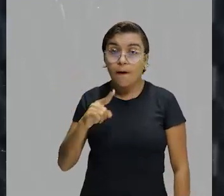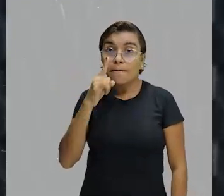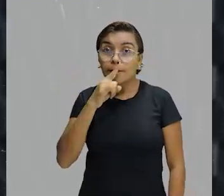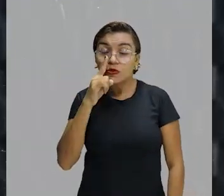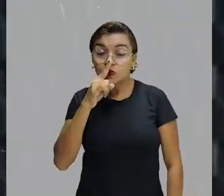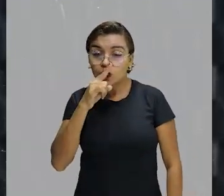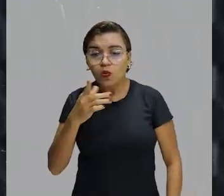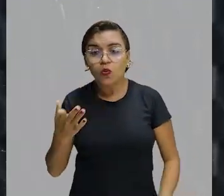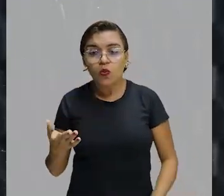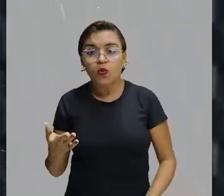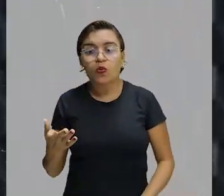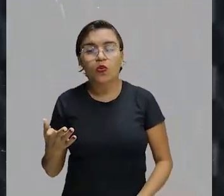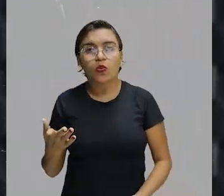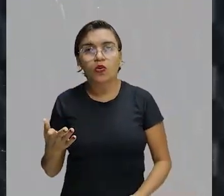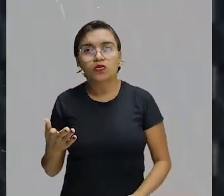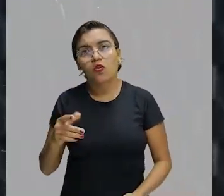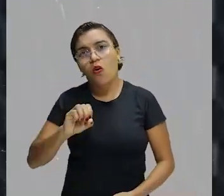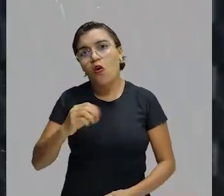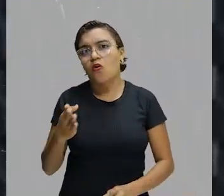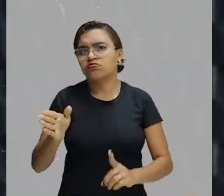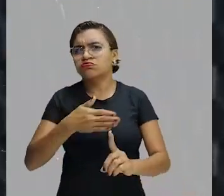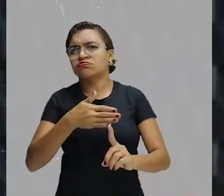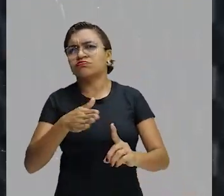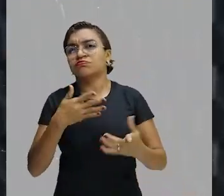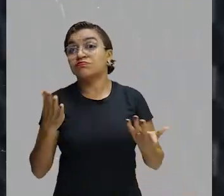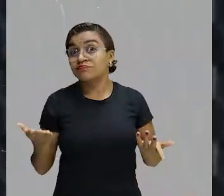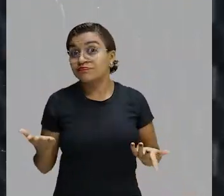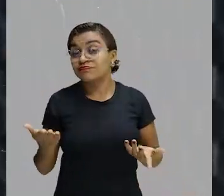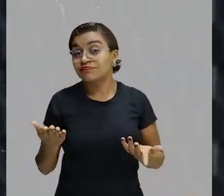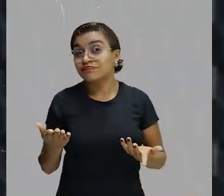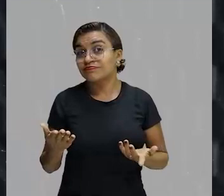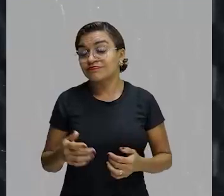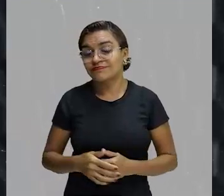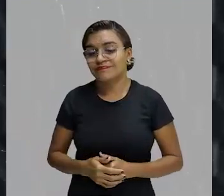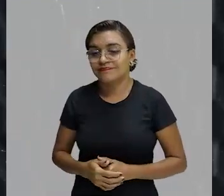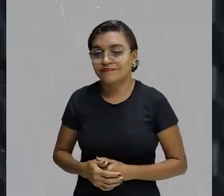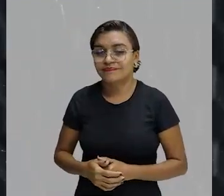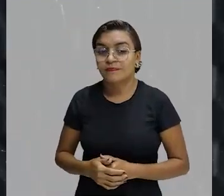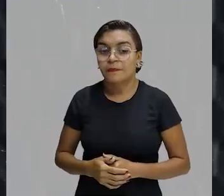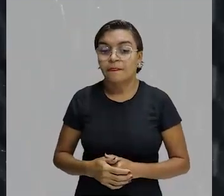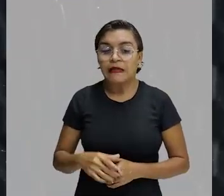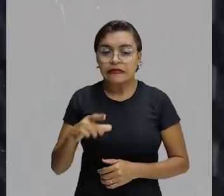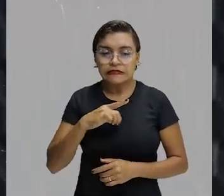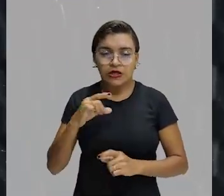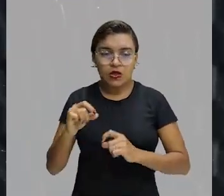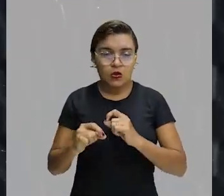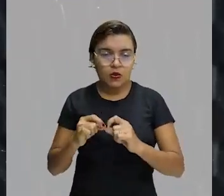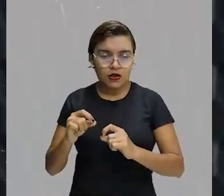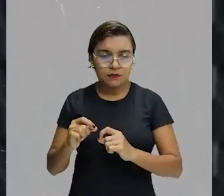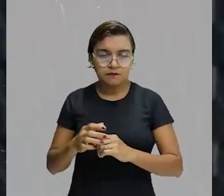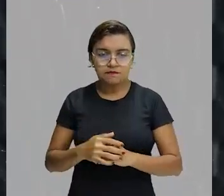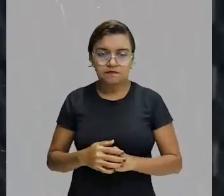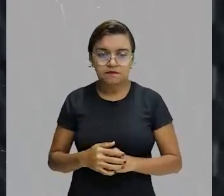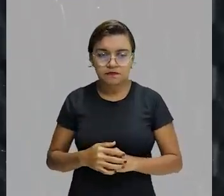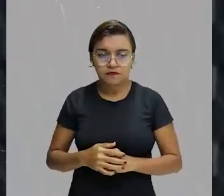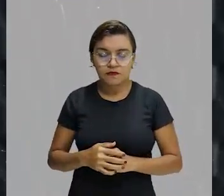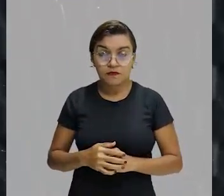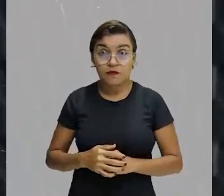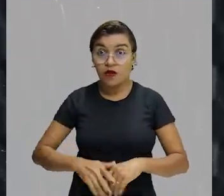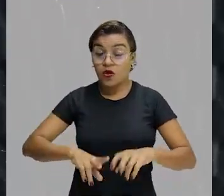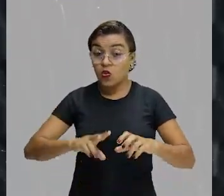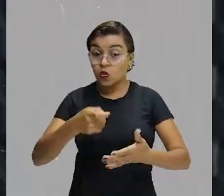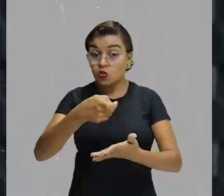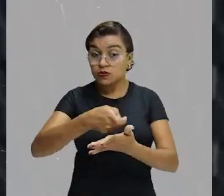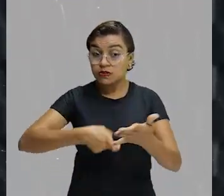bolacha? Lançar aqui a enquete para vocês. Biscoito ou bolacha? E aí tem, logo, o texto não verbal.